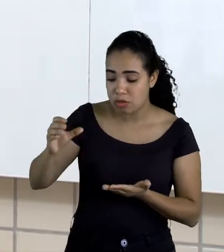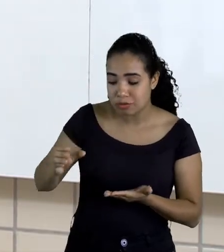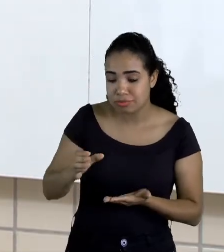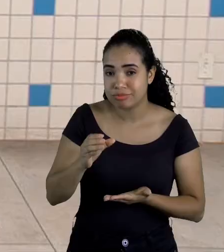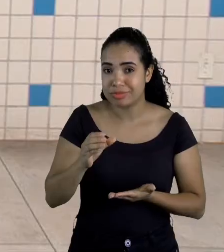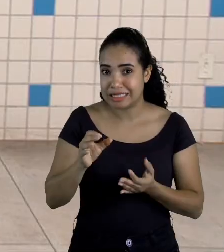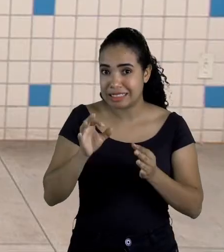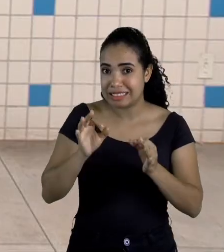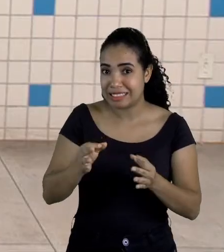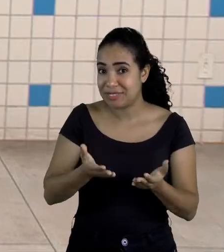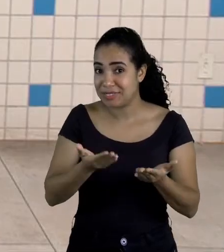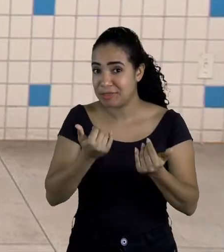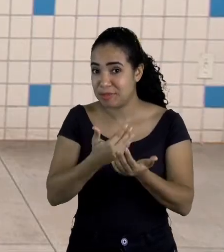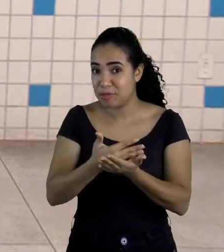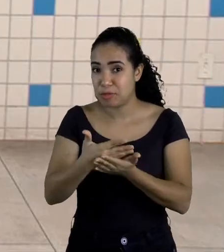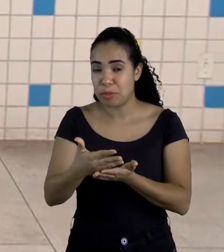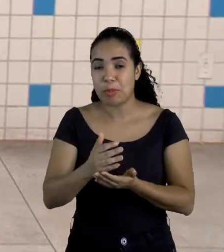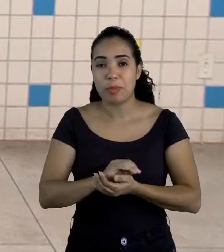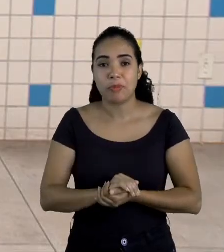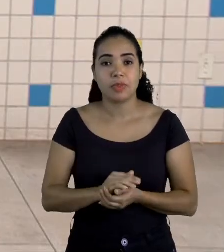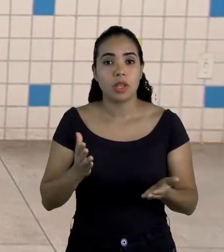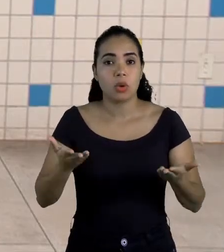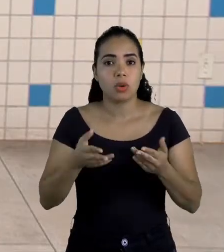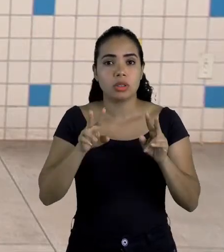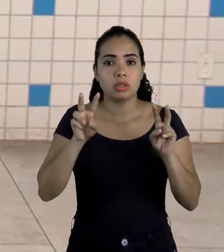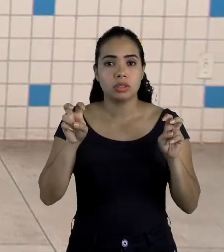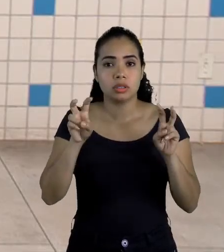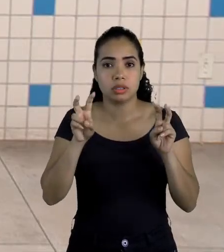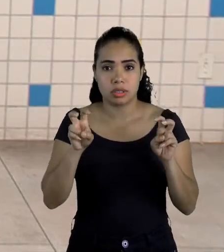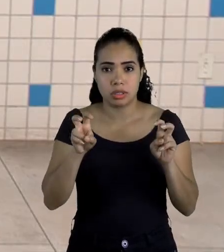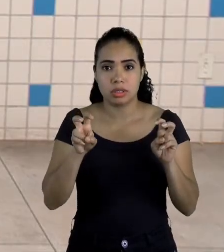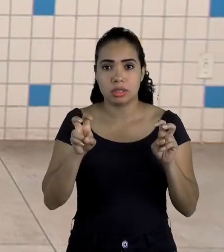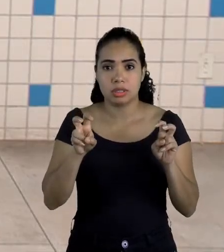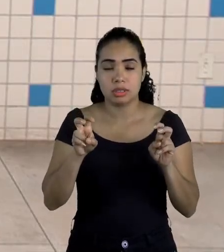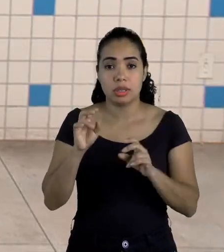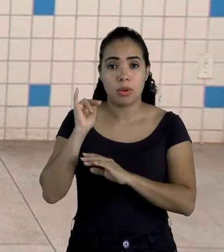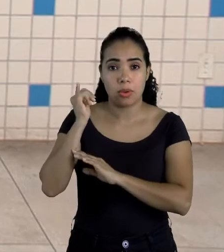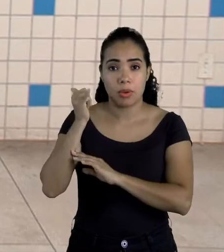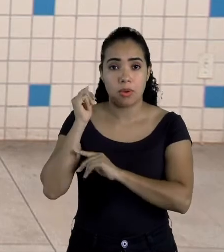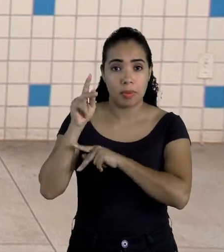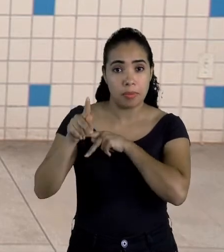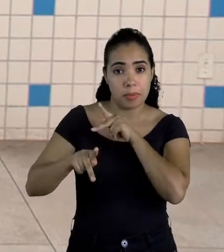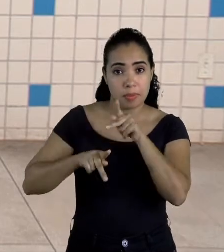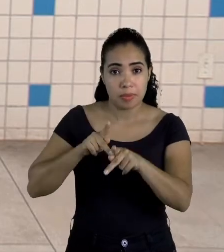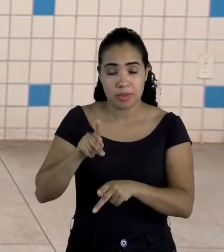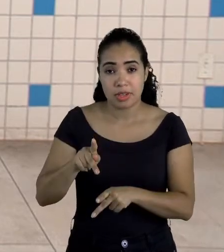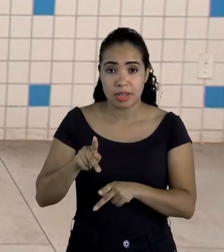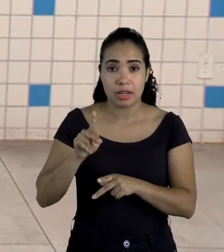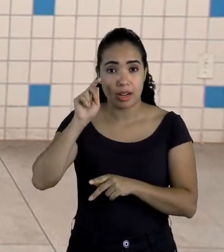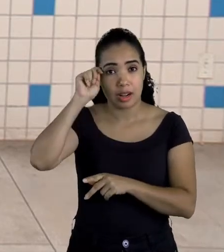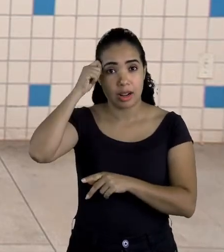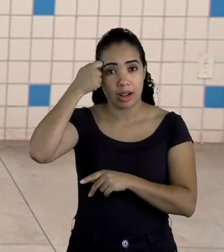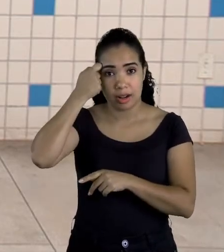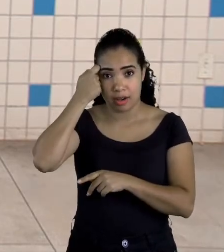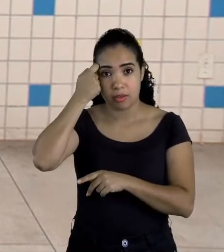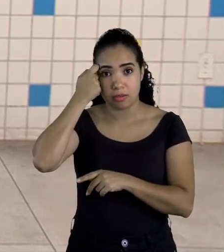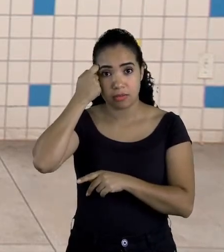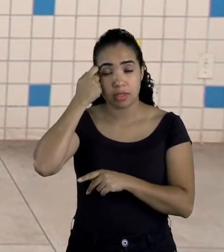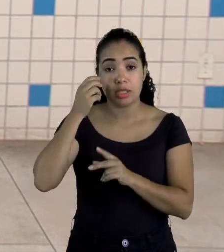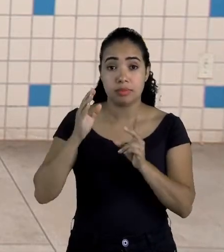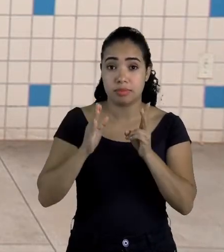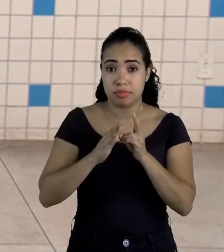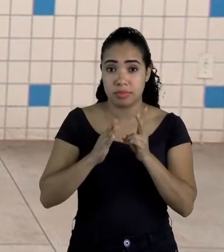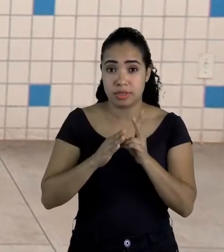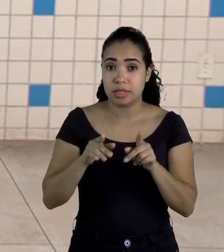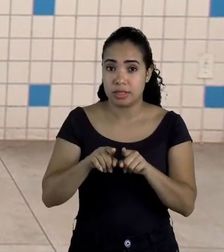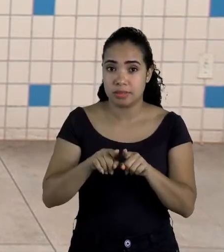então. Hoje o nosso tema será conto popular afro-brasileiro e indígenas.